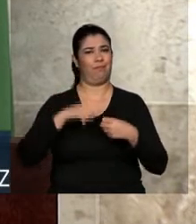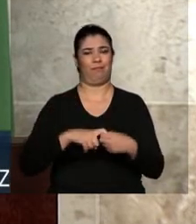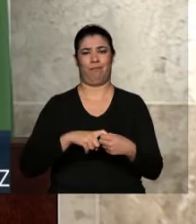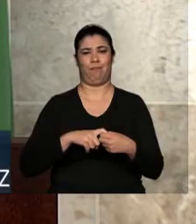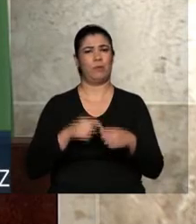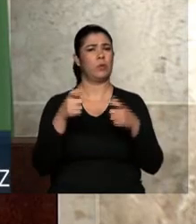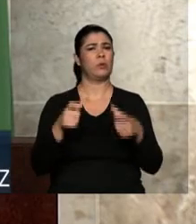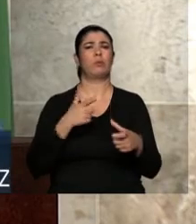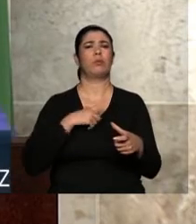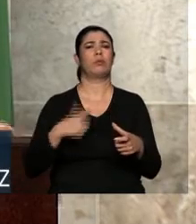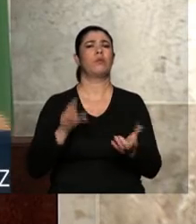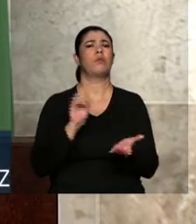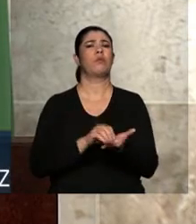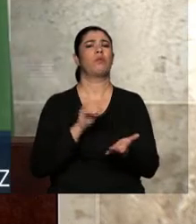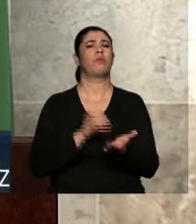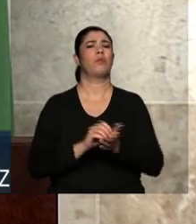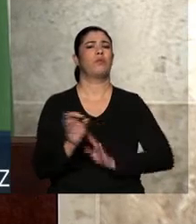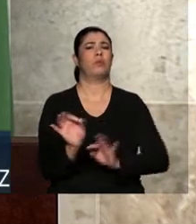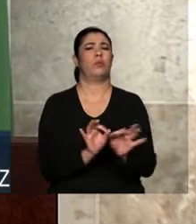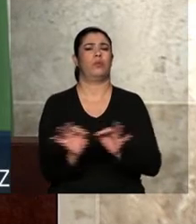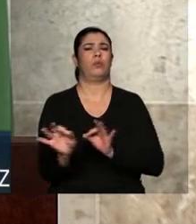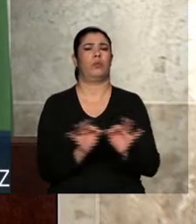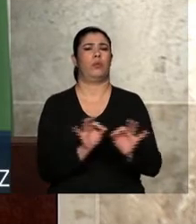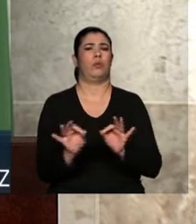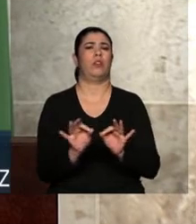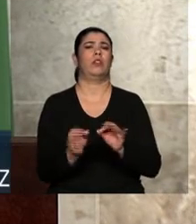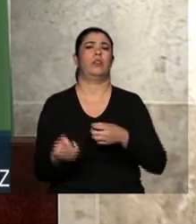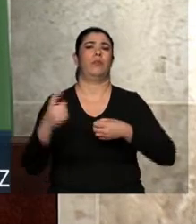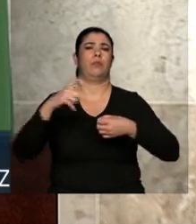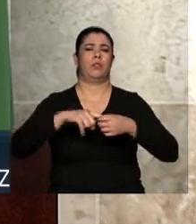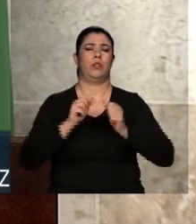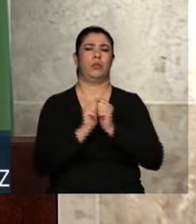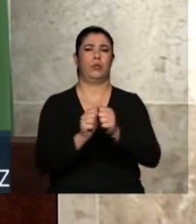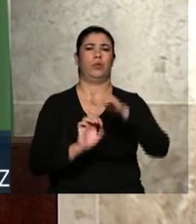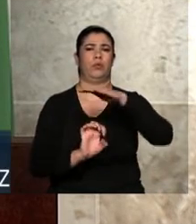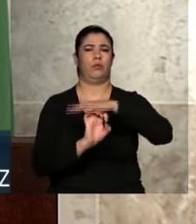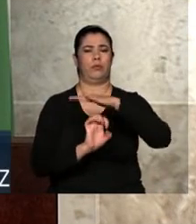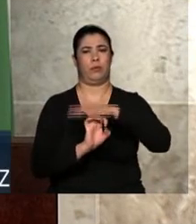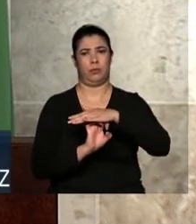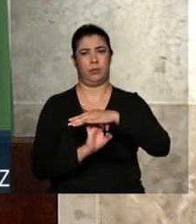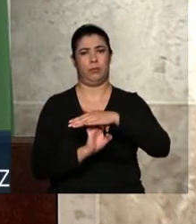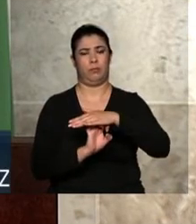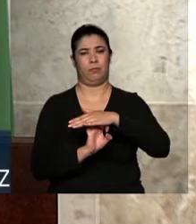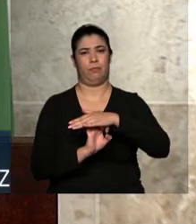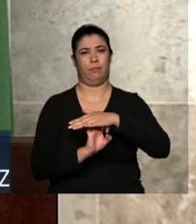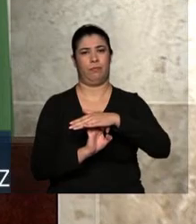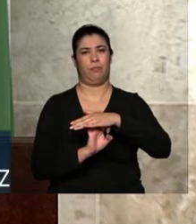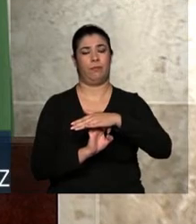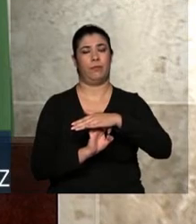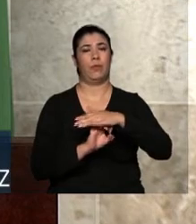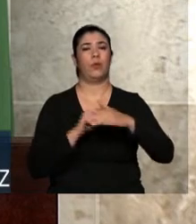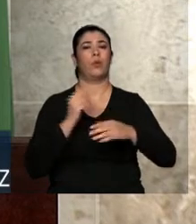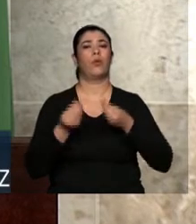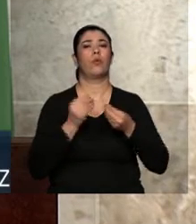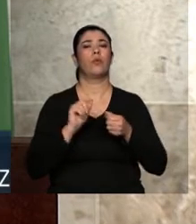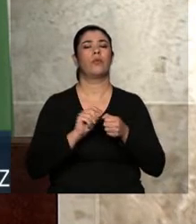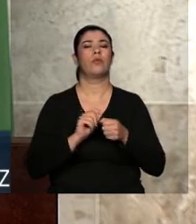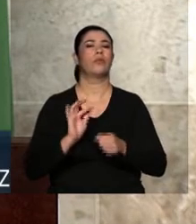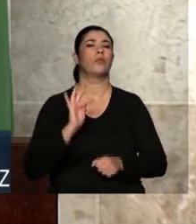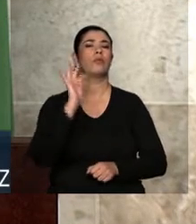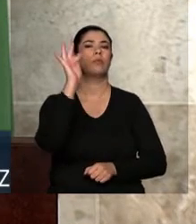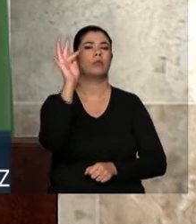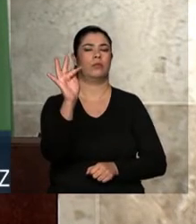aonde não há organização empresarial, a tendência é